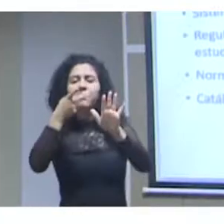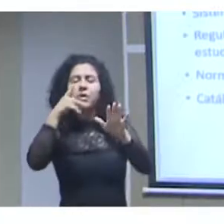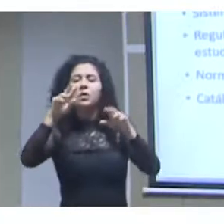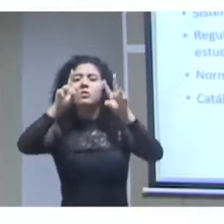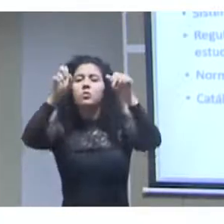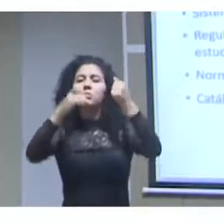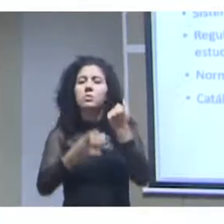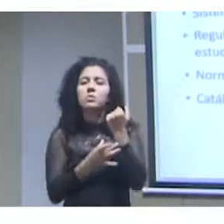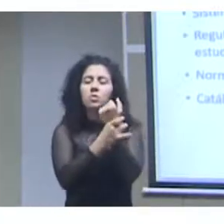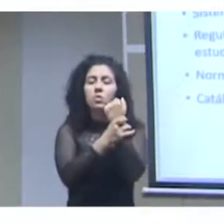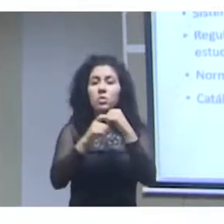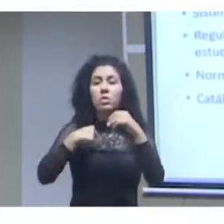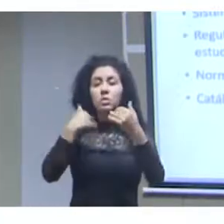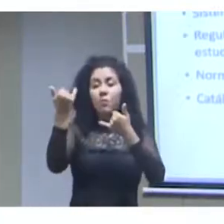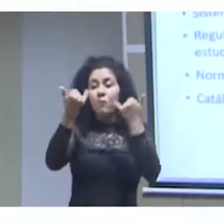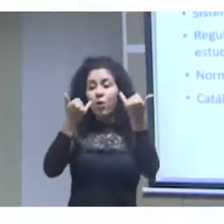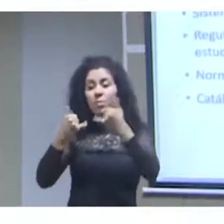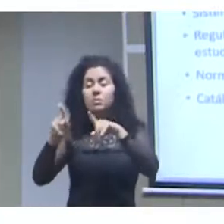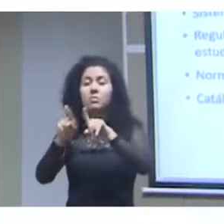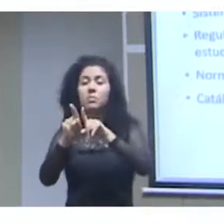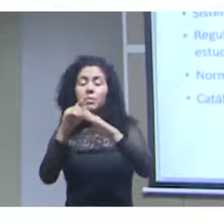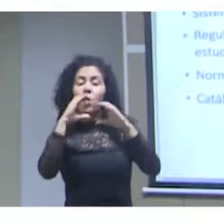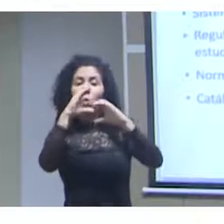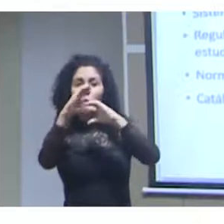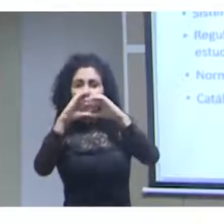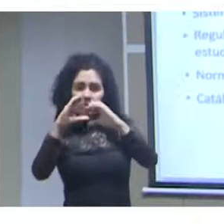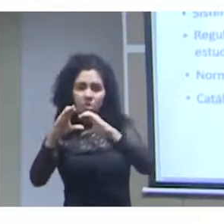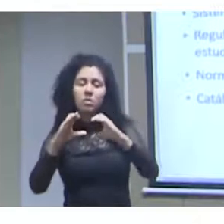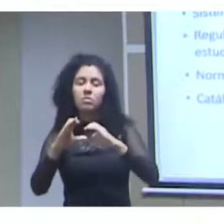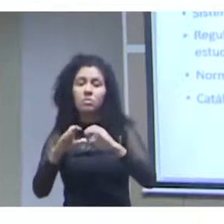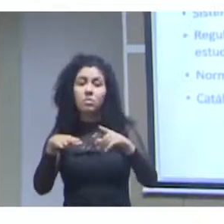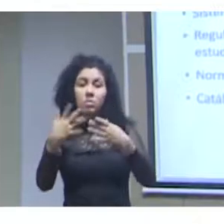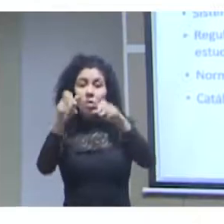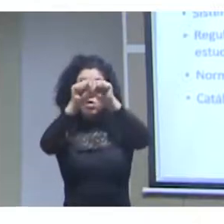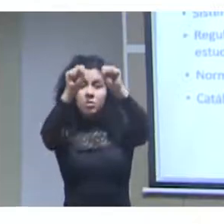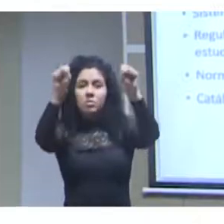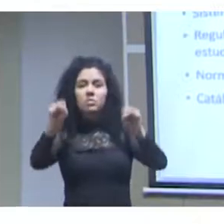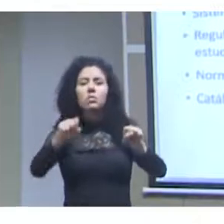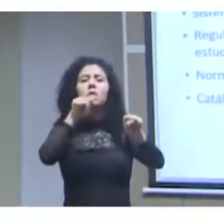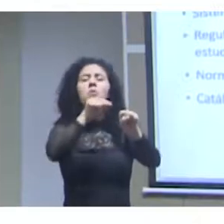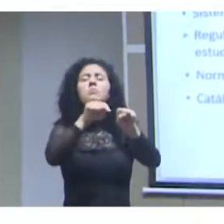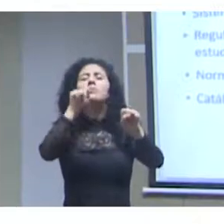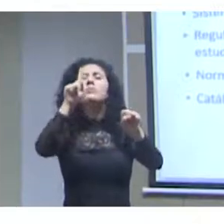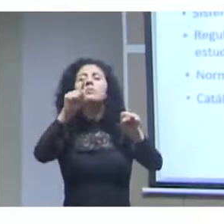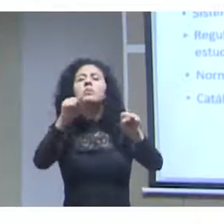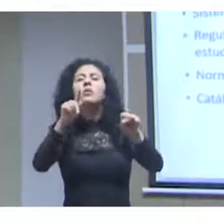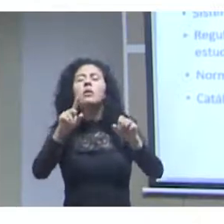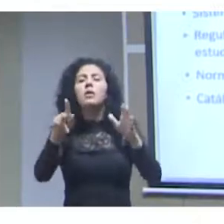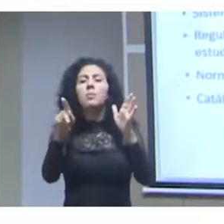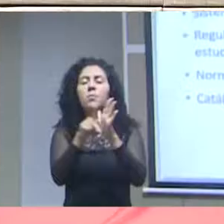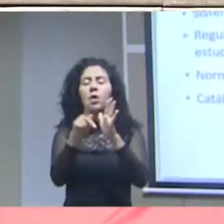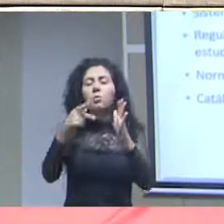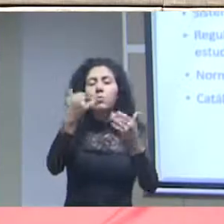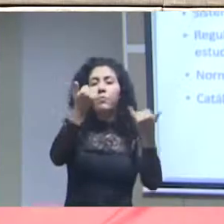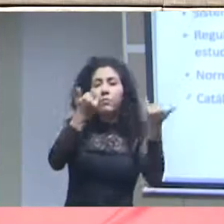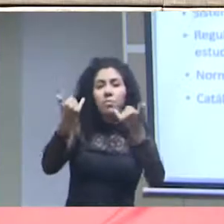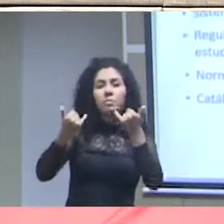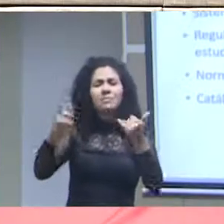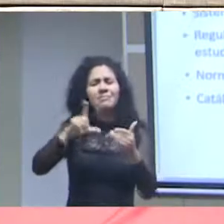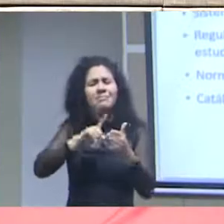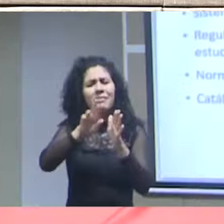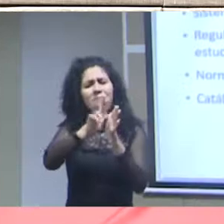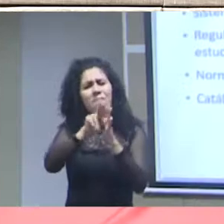do IPEA o sistema de gestão de segurança na informação uma série de normas e regulamentações